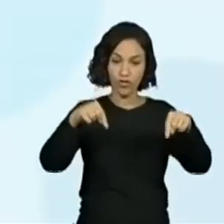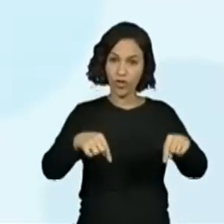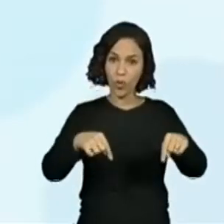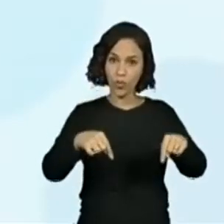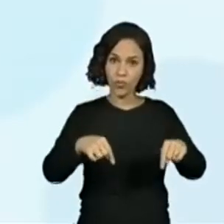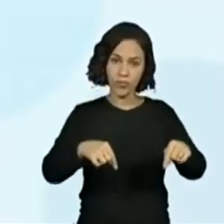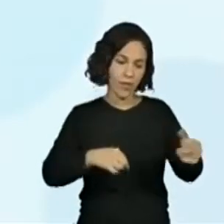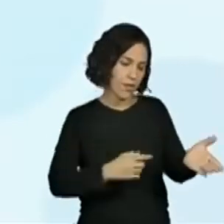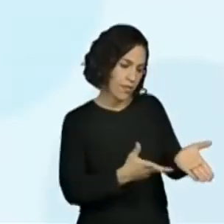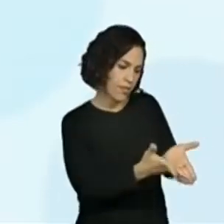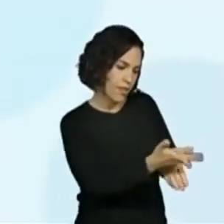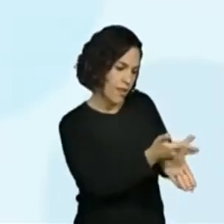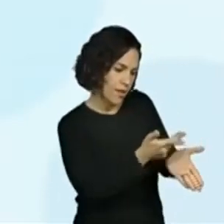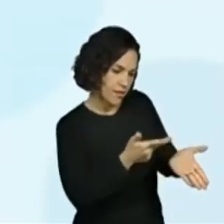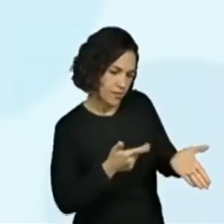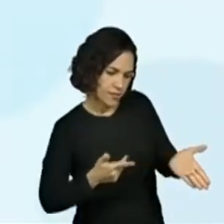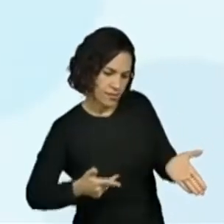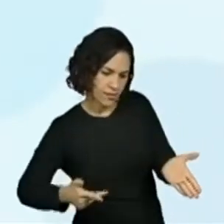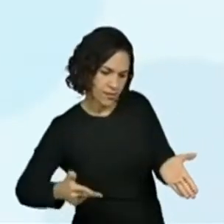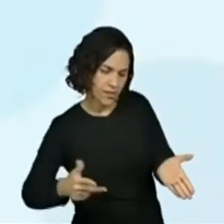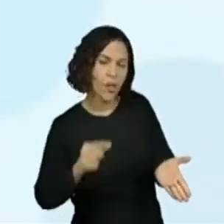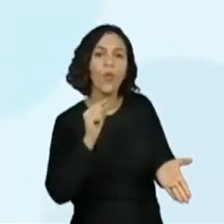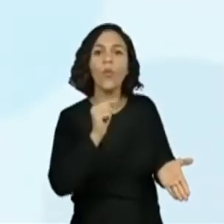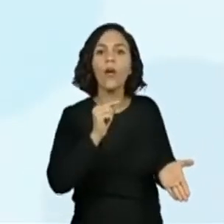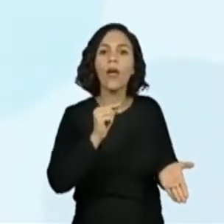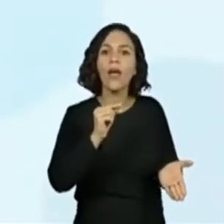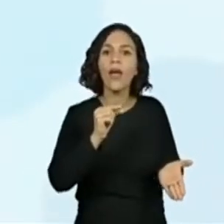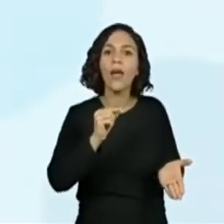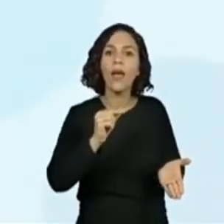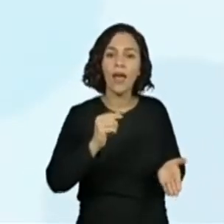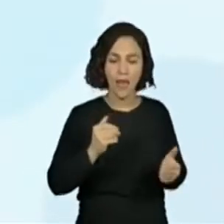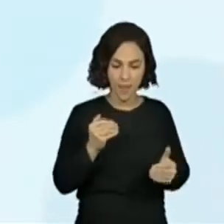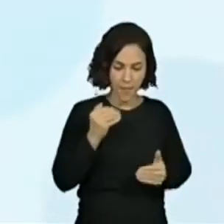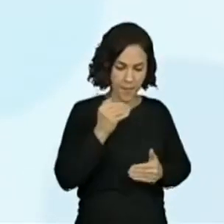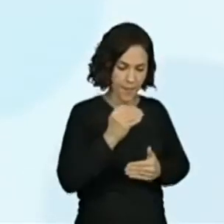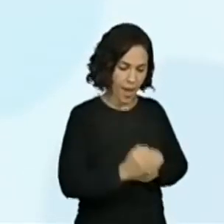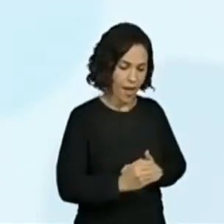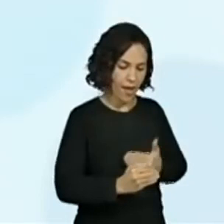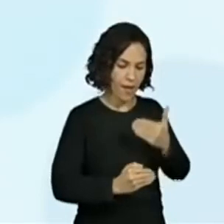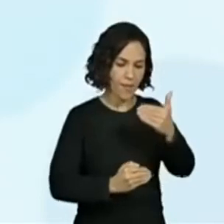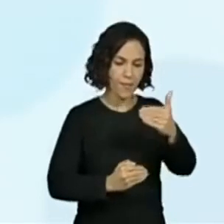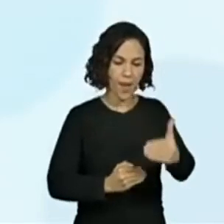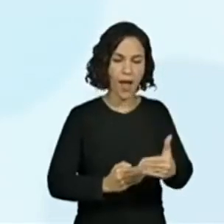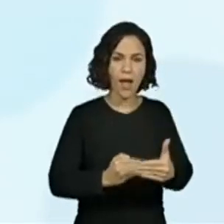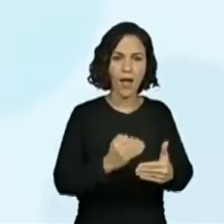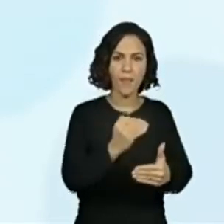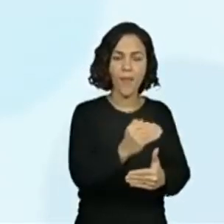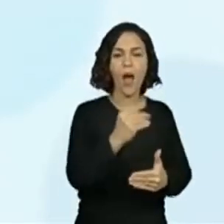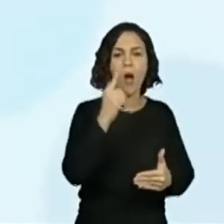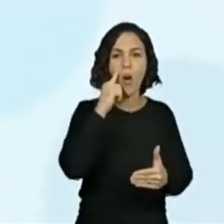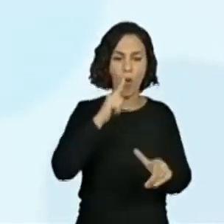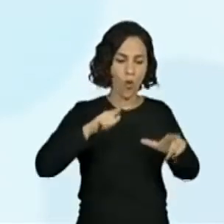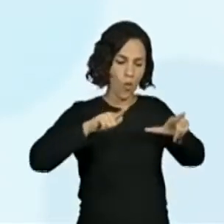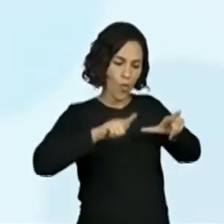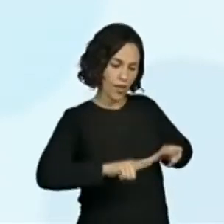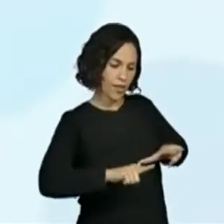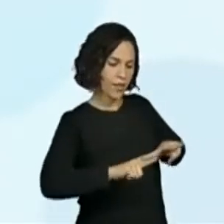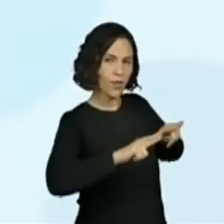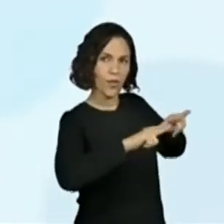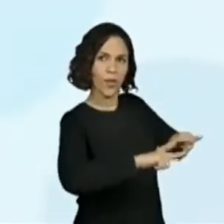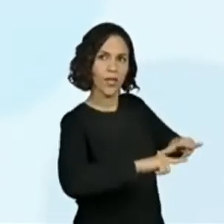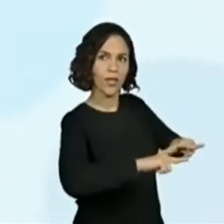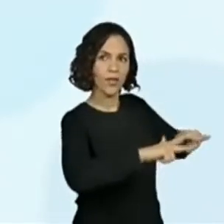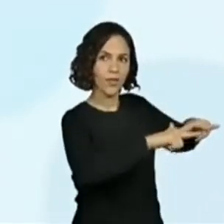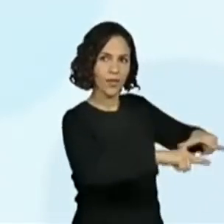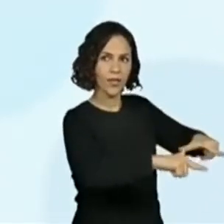no chão um caminho dividido em casas numeradas de 1 a